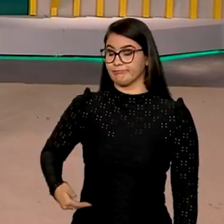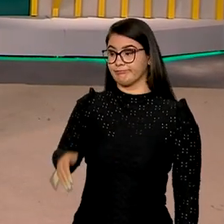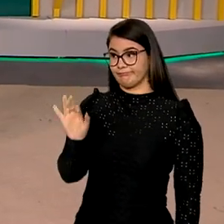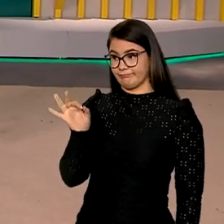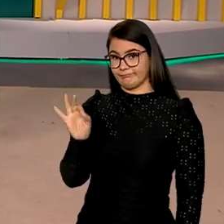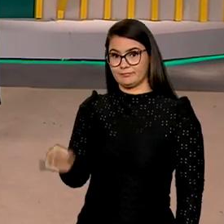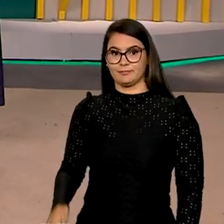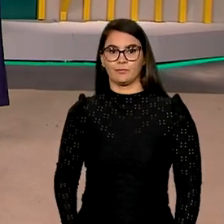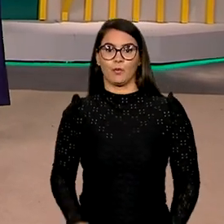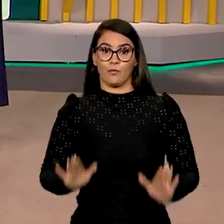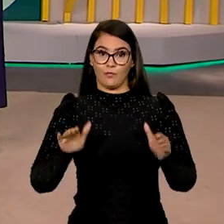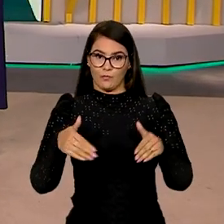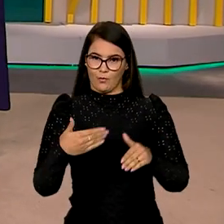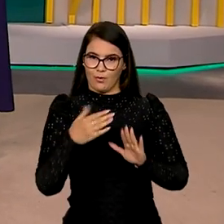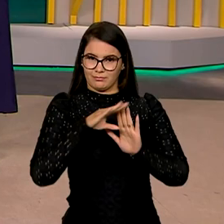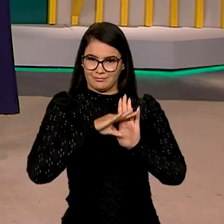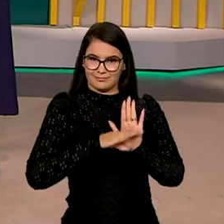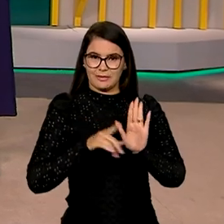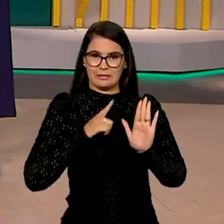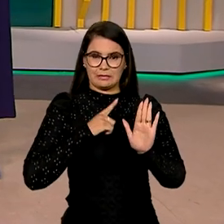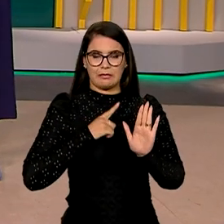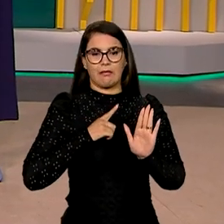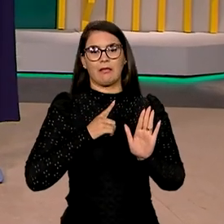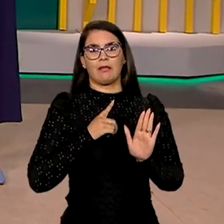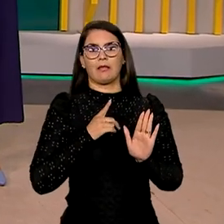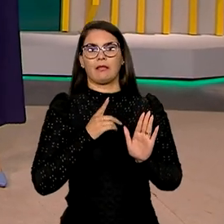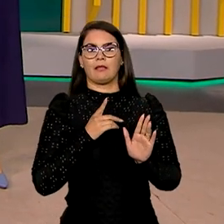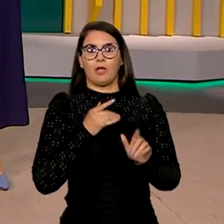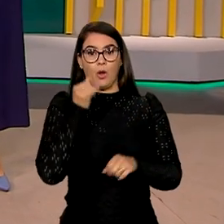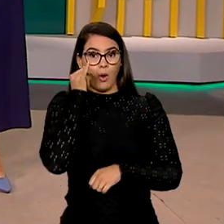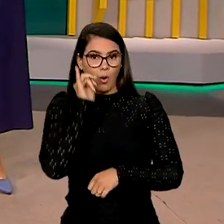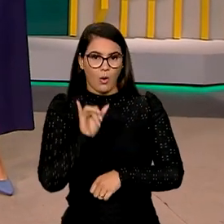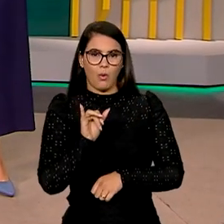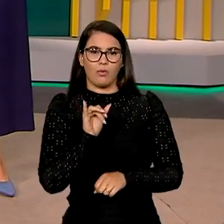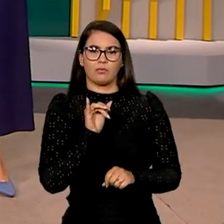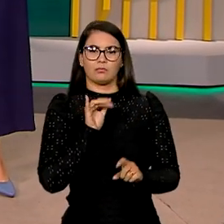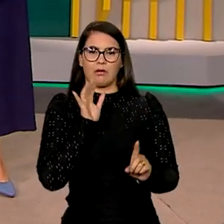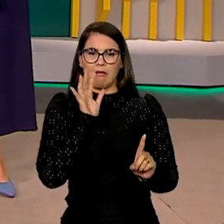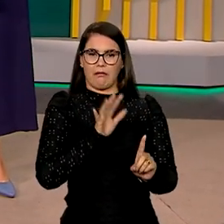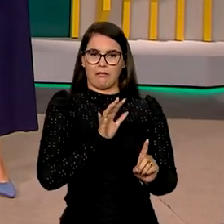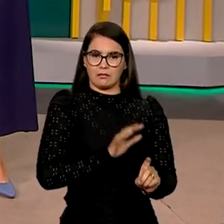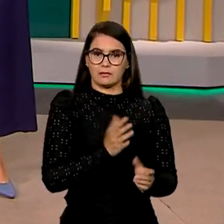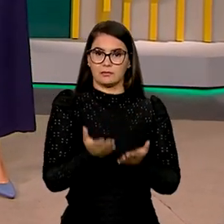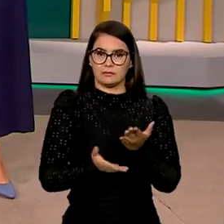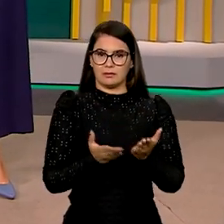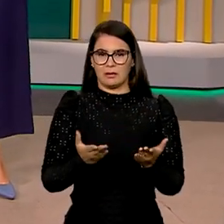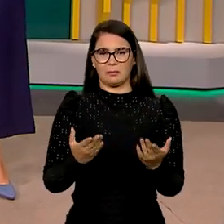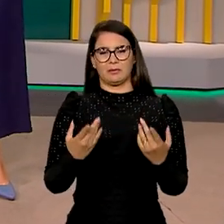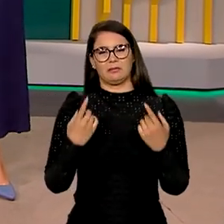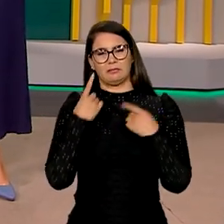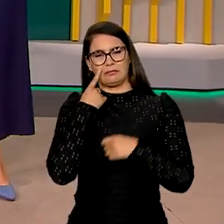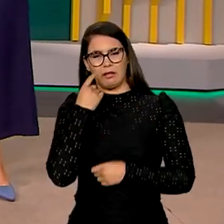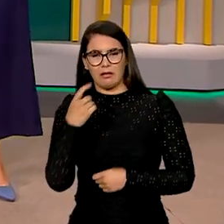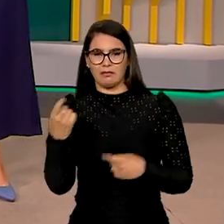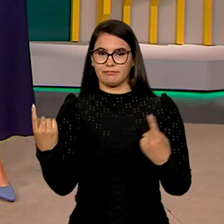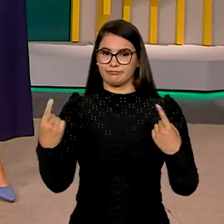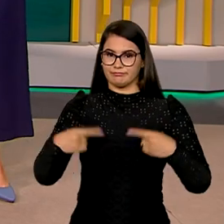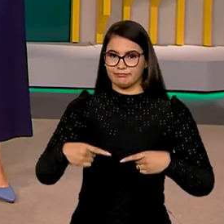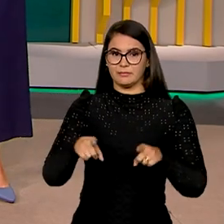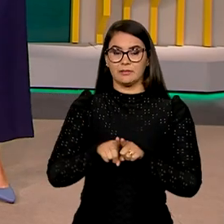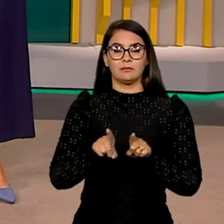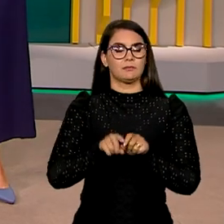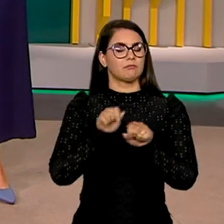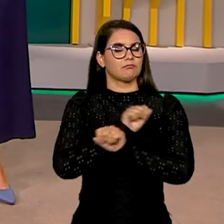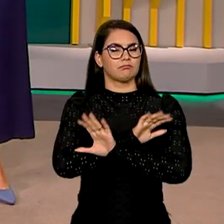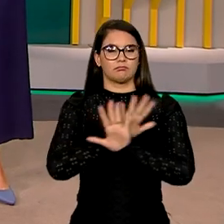e entre os focos do programa estão a prevenção ao assédio no trabalho, o tratamento de conflitos, de interesses e a